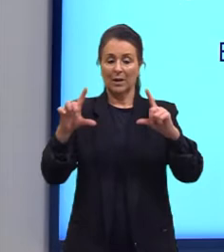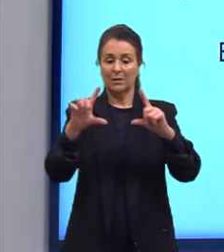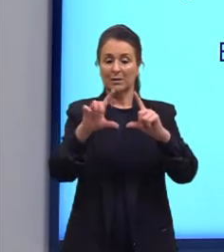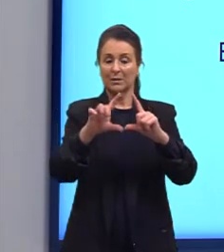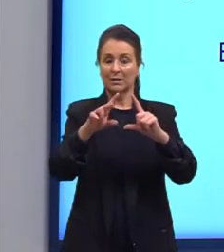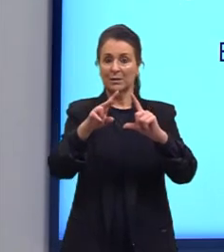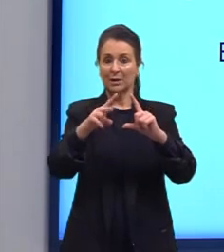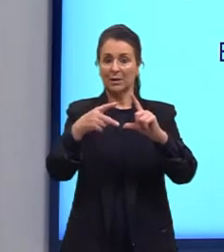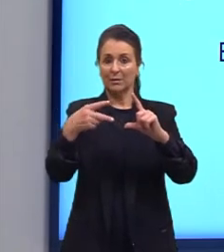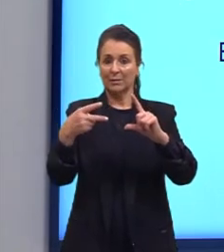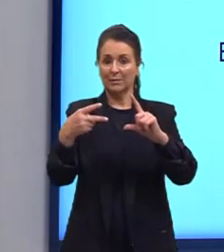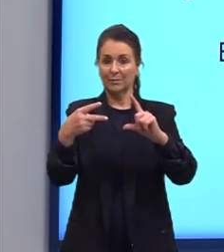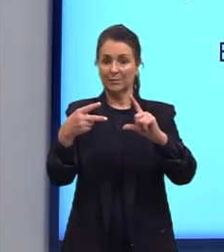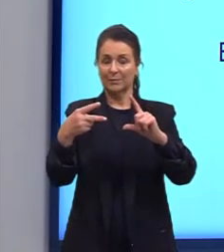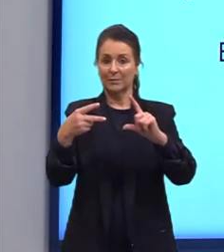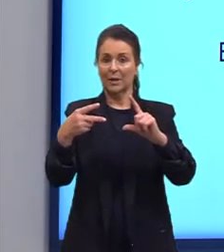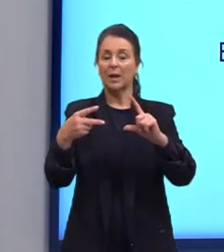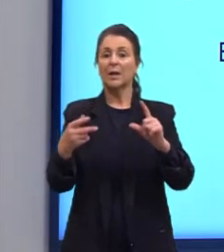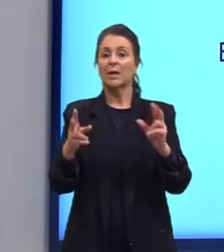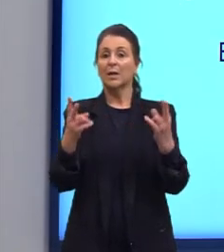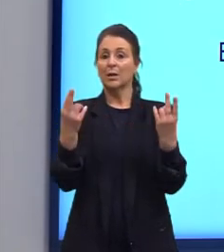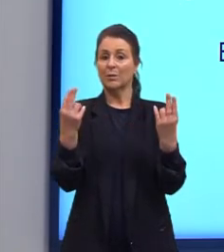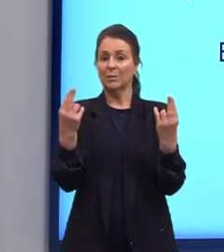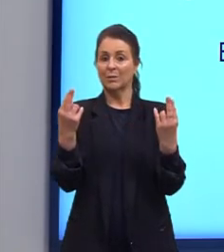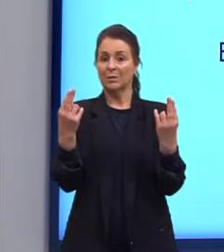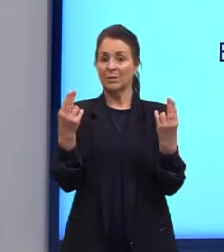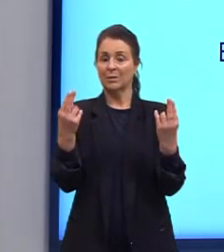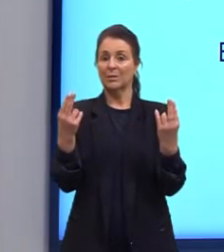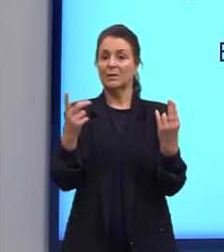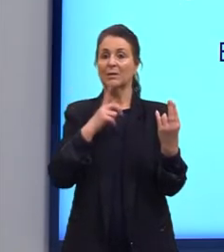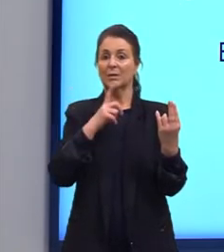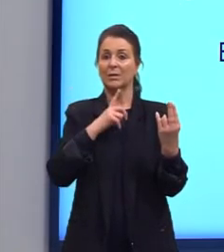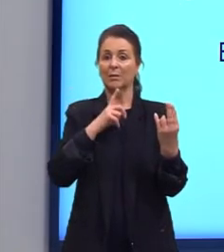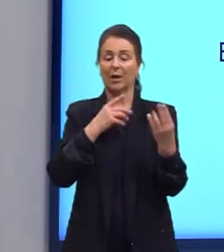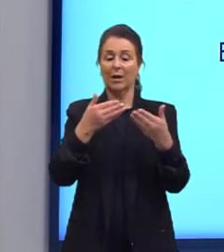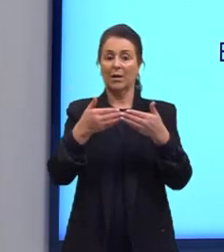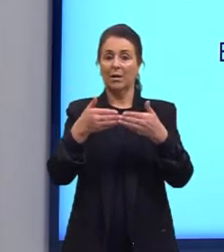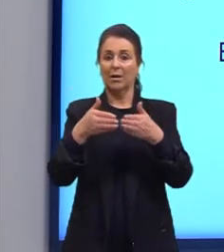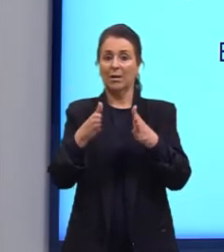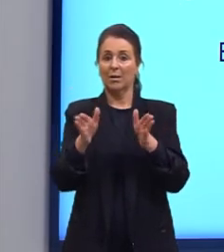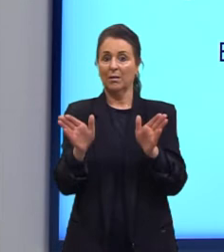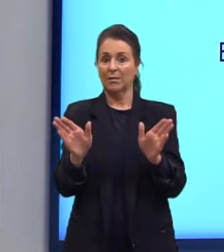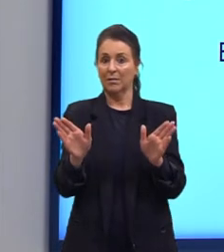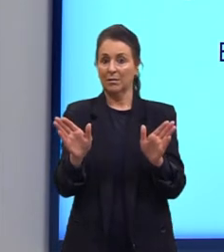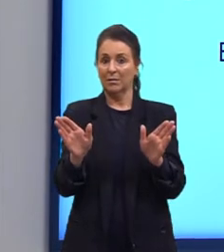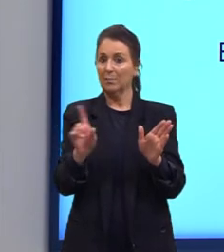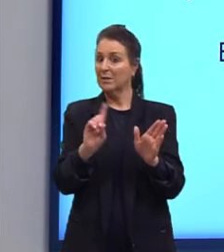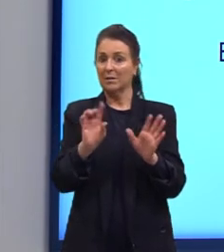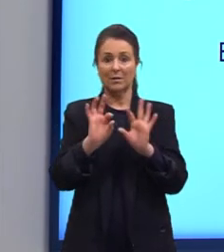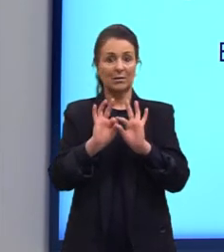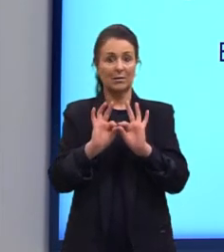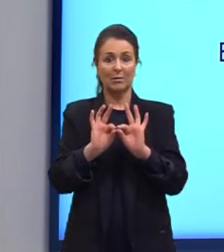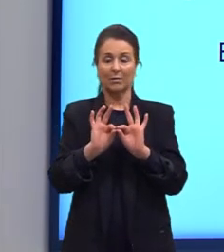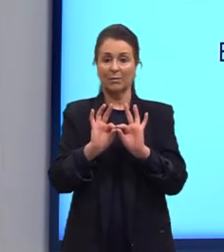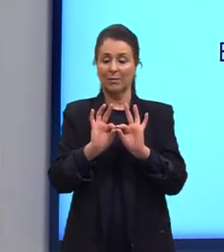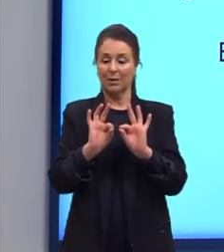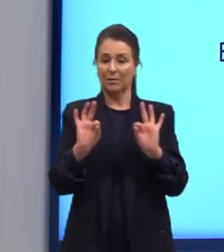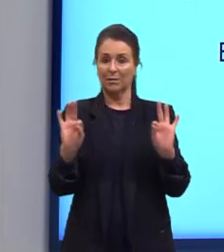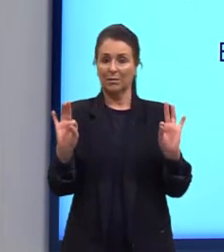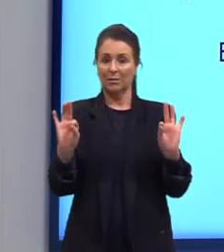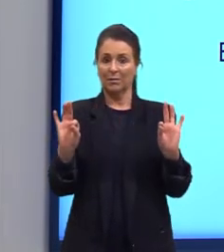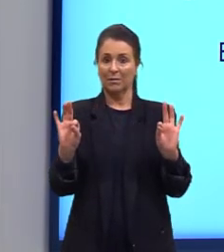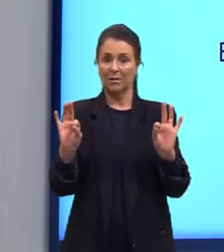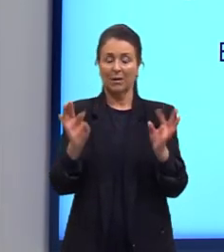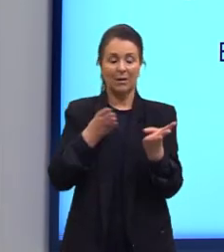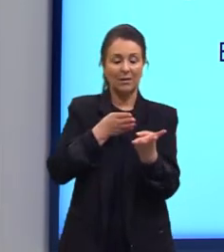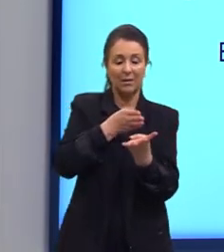saturada e homogênea. Já nessa aqui eu também tenho uma cadeia aberta, mas ela não é normal, ela é ramificada,